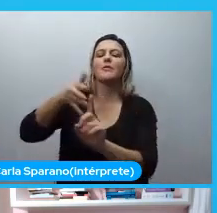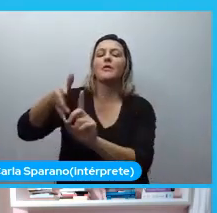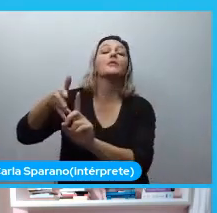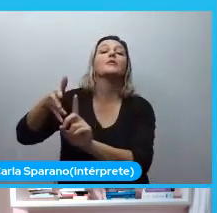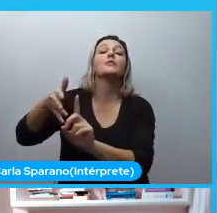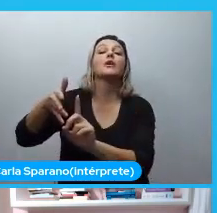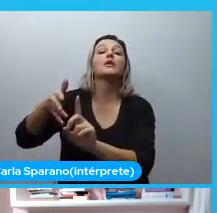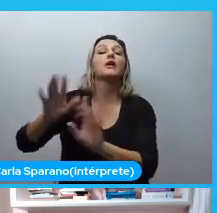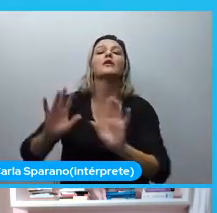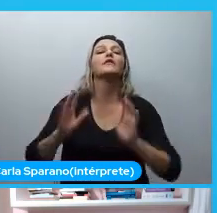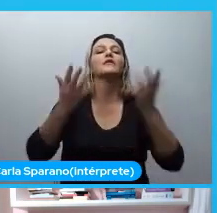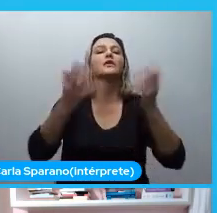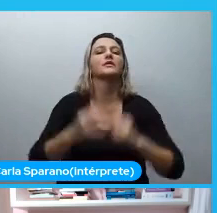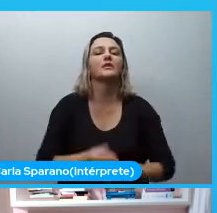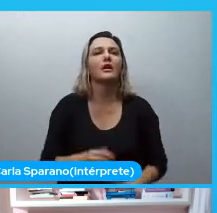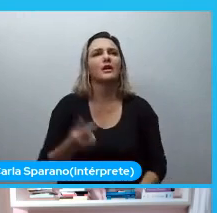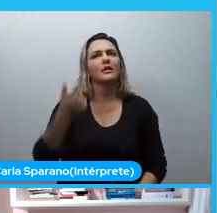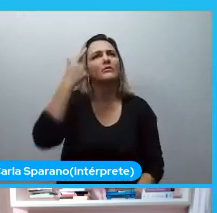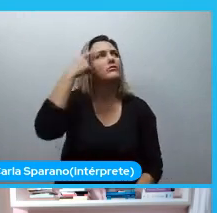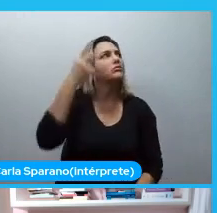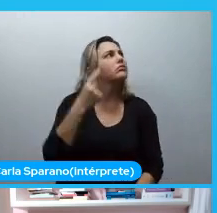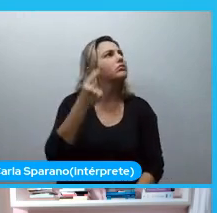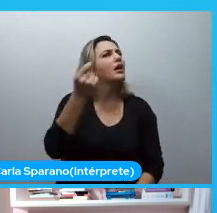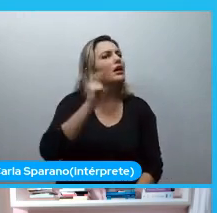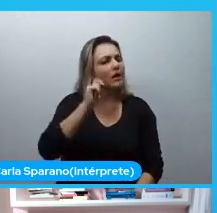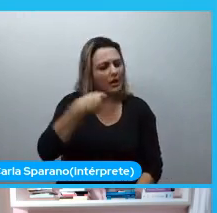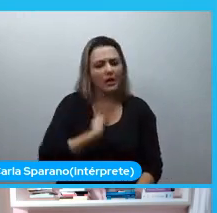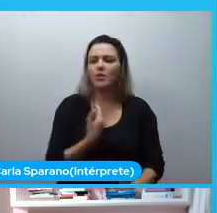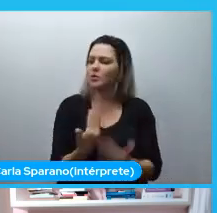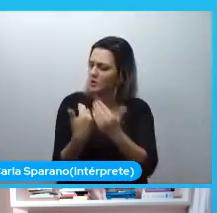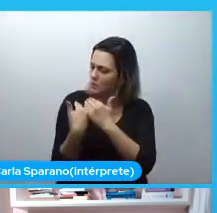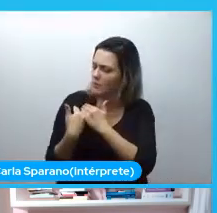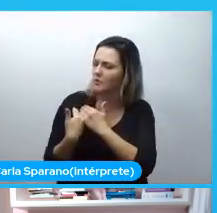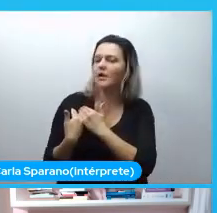evento? Acho que quando caiu a ficha de que eu sou responsável por isso,